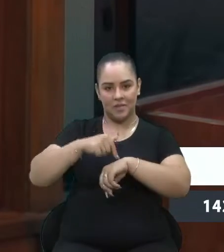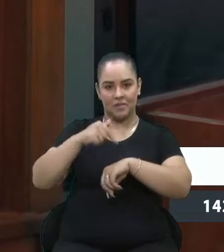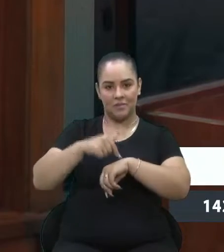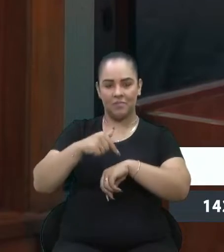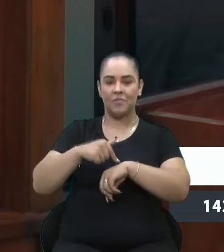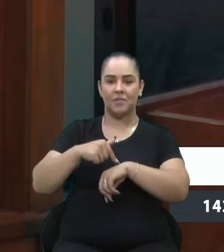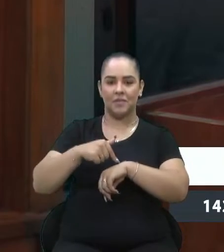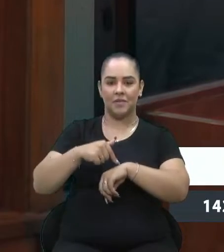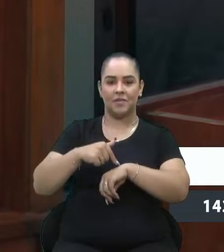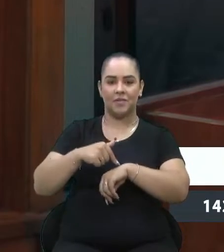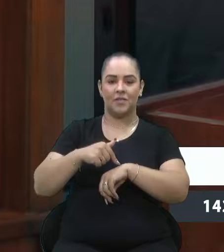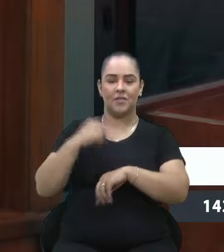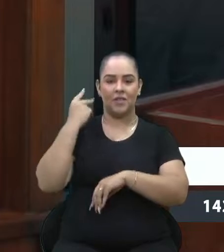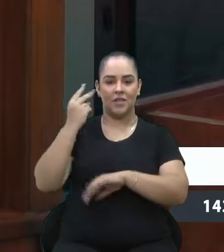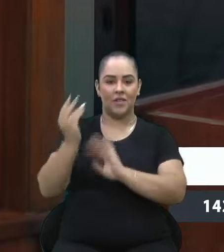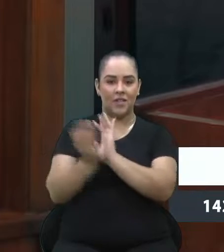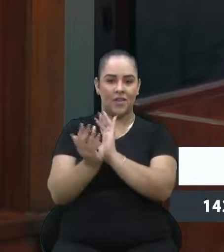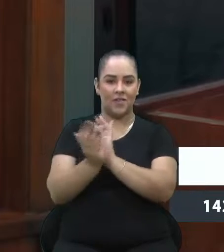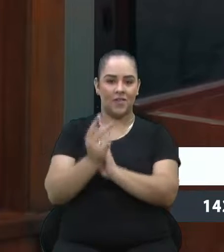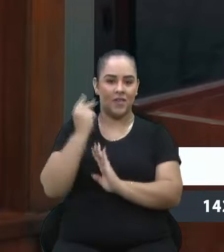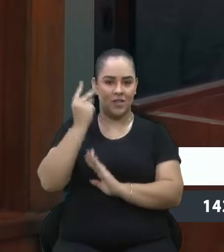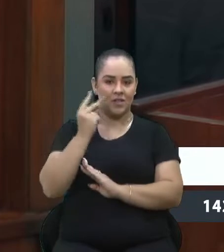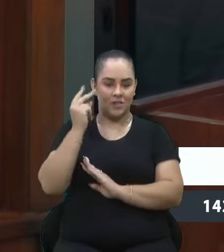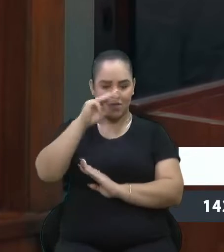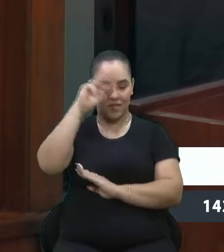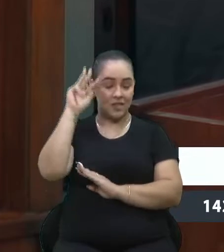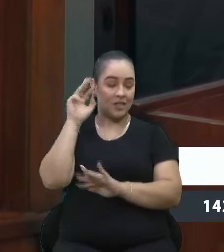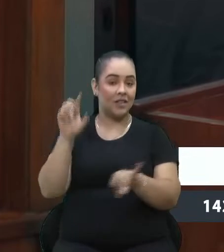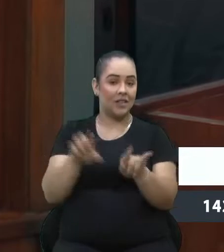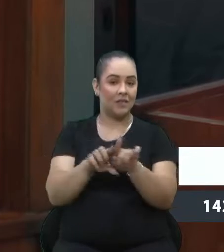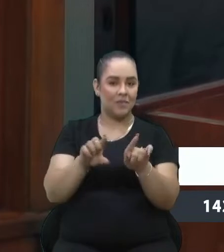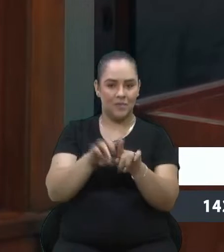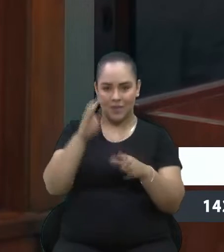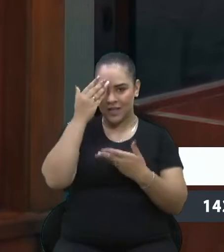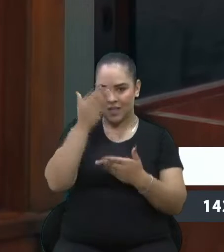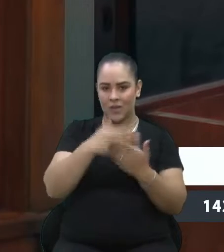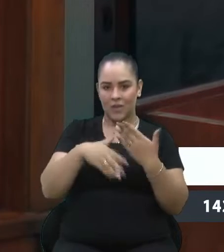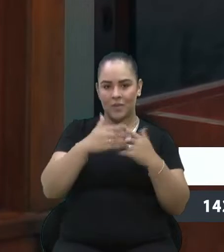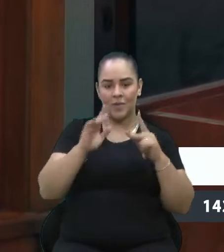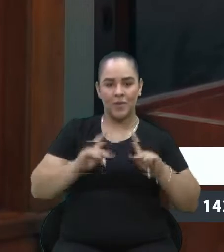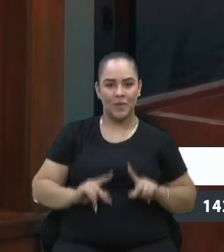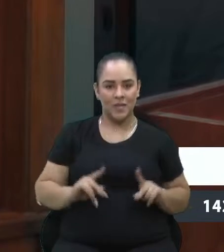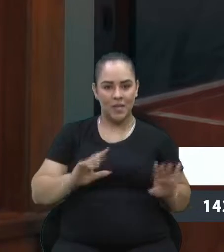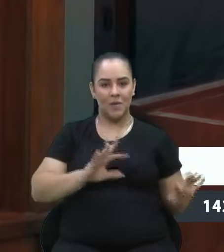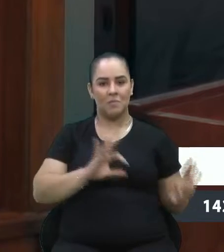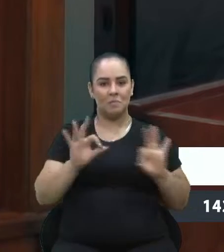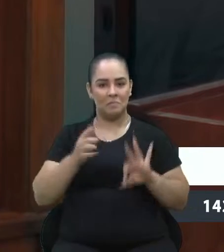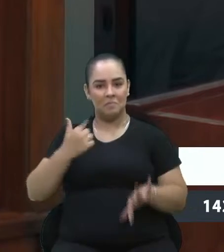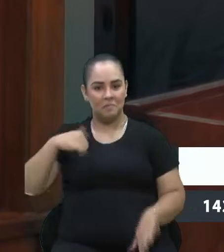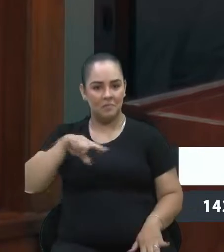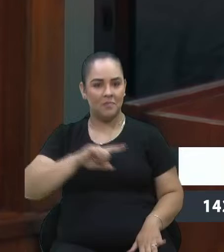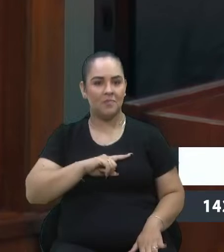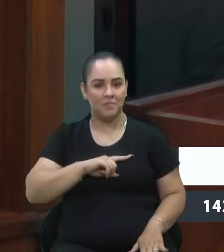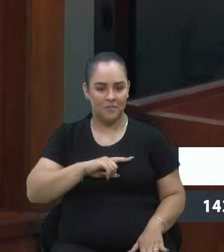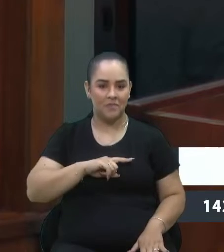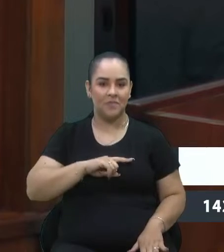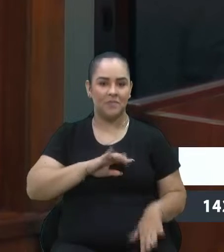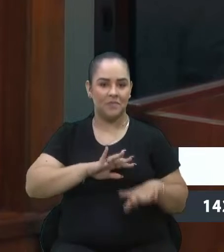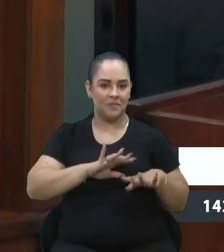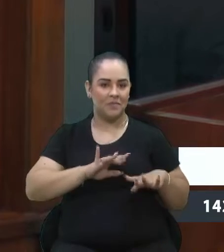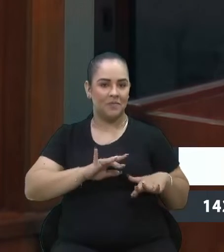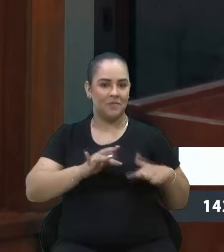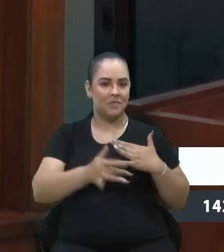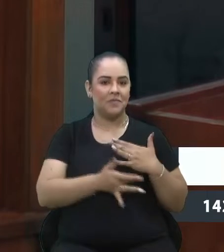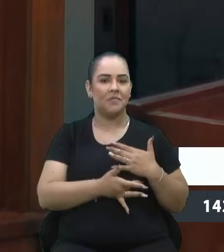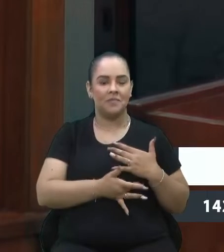vereador, Juliano Valim. E também agradecendo a todas as pessoas que estão nos acompanhando através das redes sociais